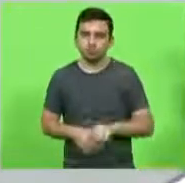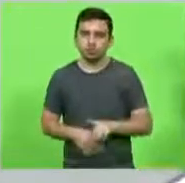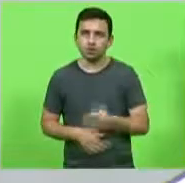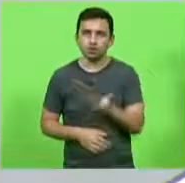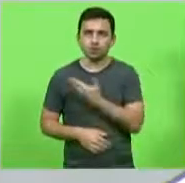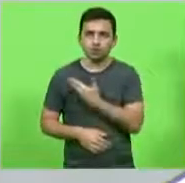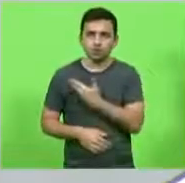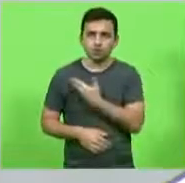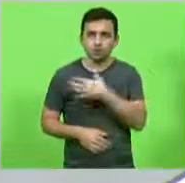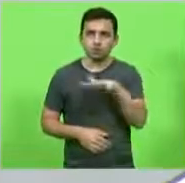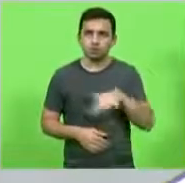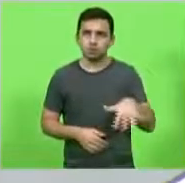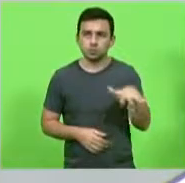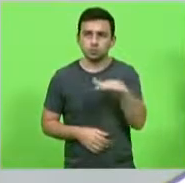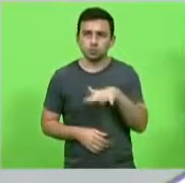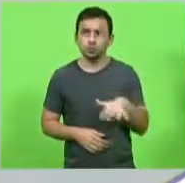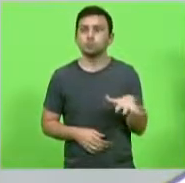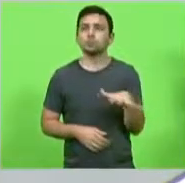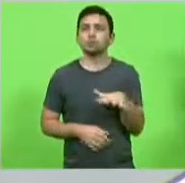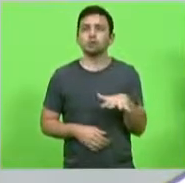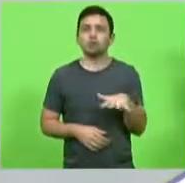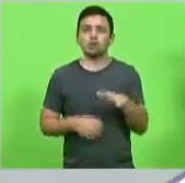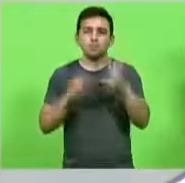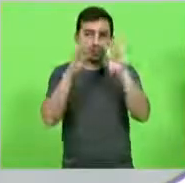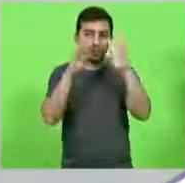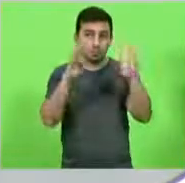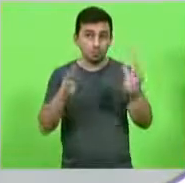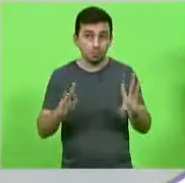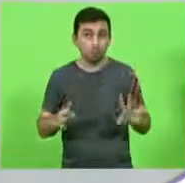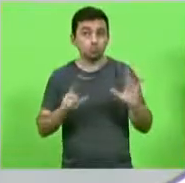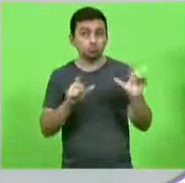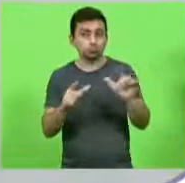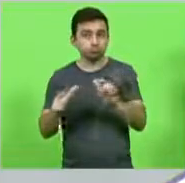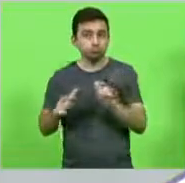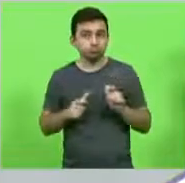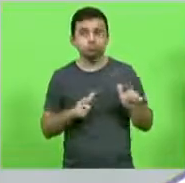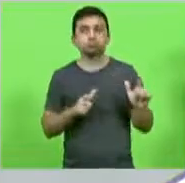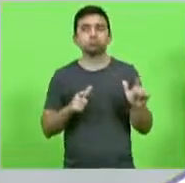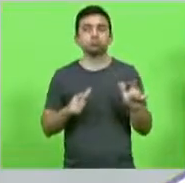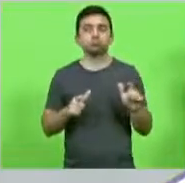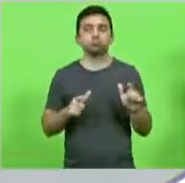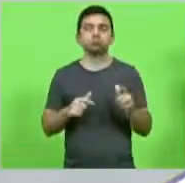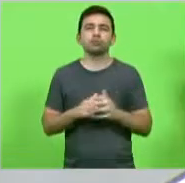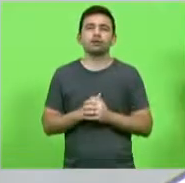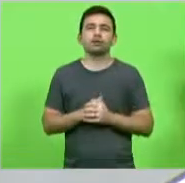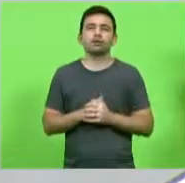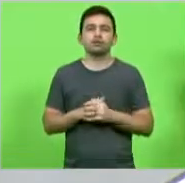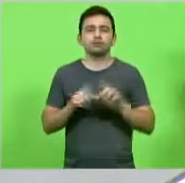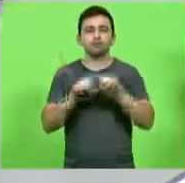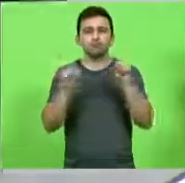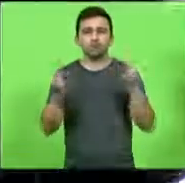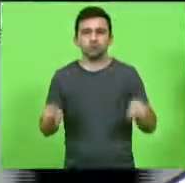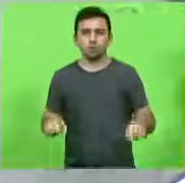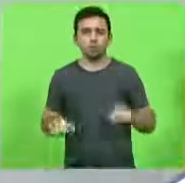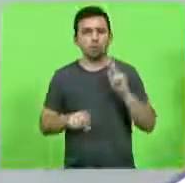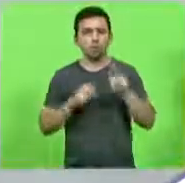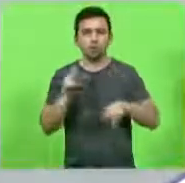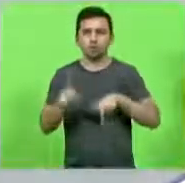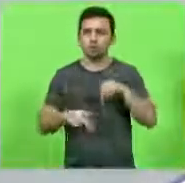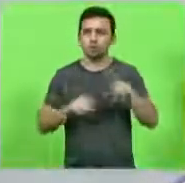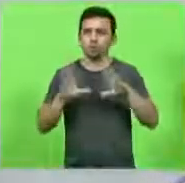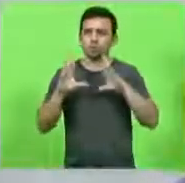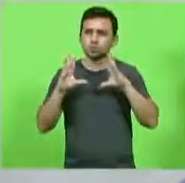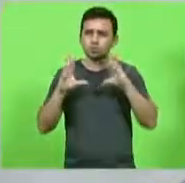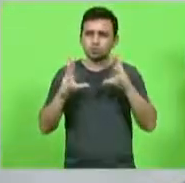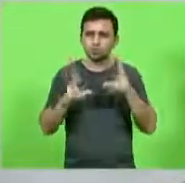presente aqui no plenário quem nos assiste nos canais respectivos aos servidores a toda a população